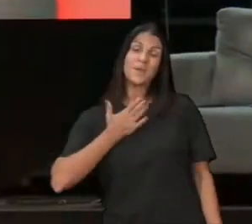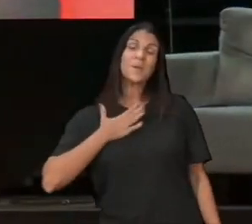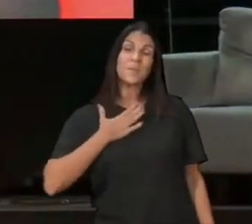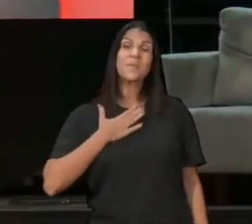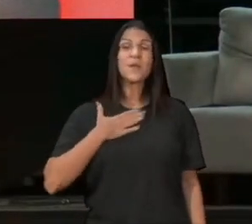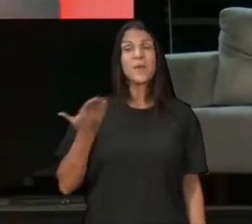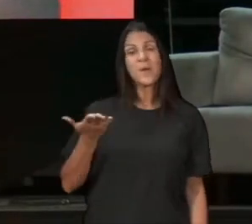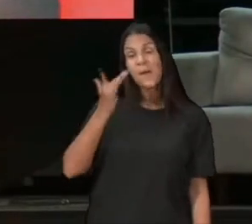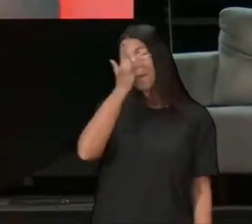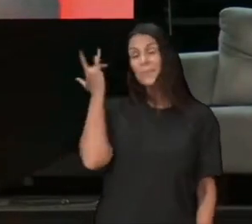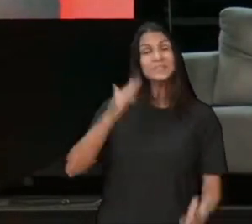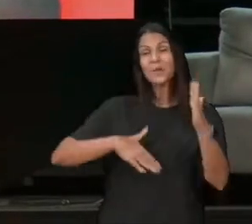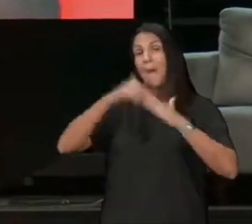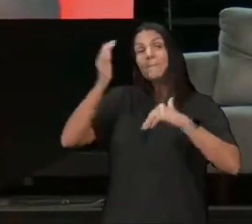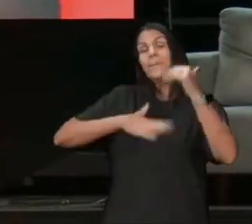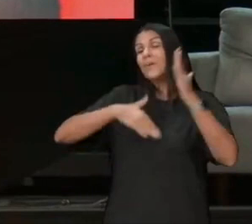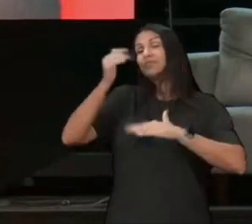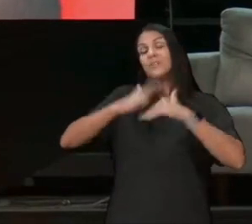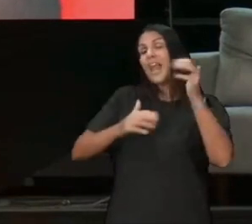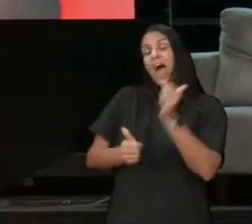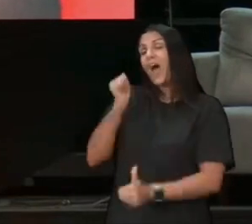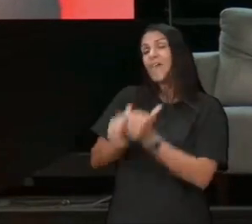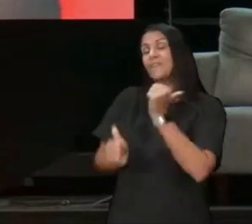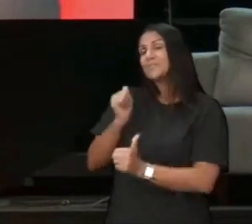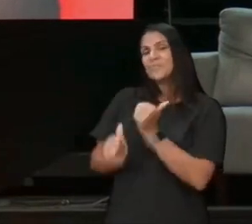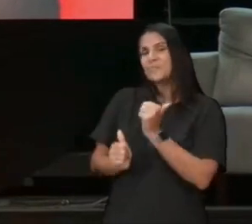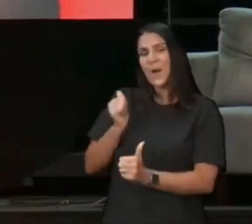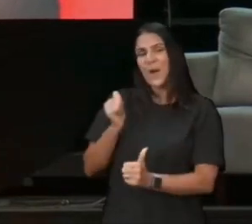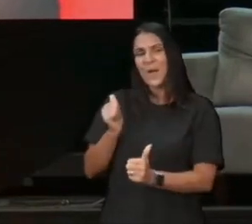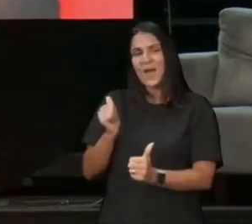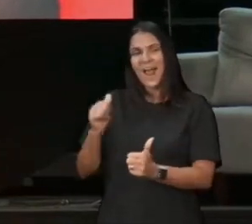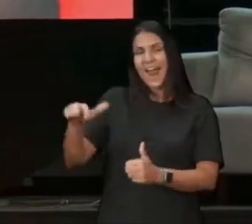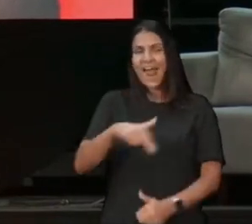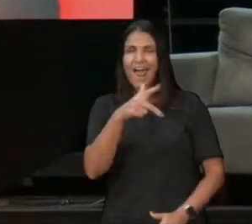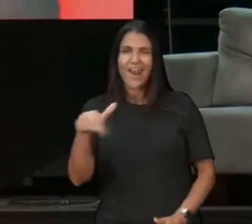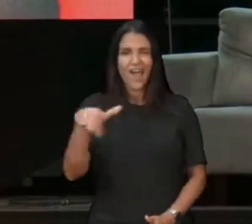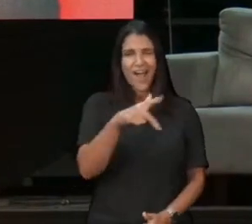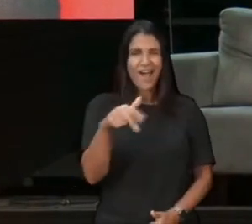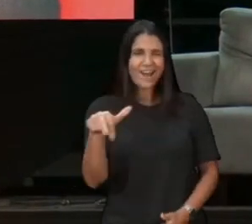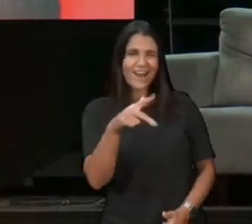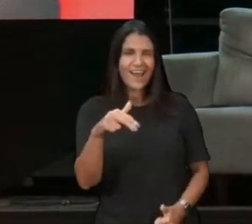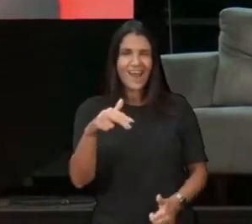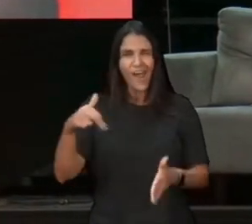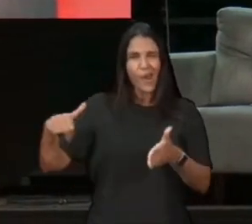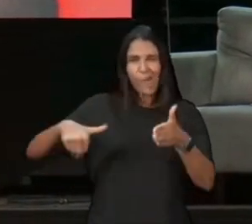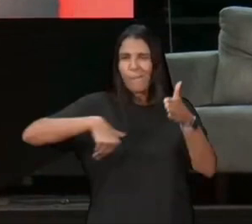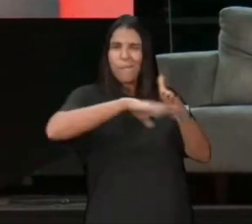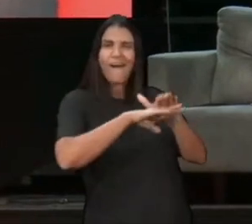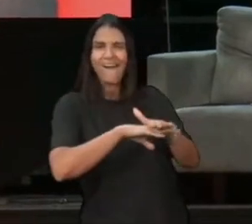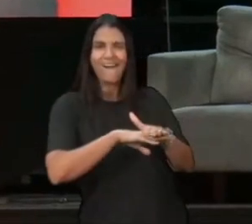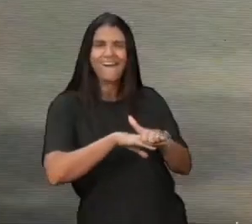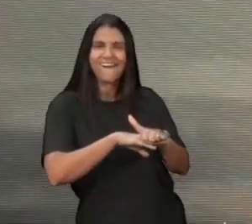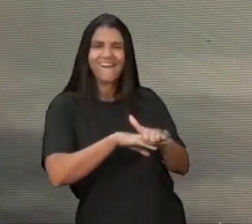e os caras vinham, papapá, rabiscava todo mundo, na hora deles fazerem o gol, em vez de fazer o gol, eu rolar para mim, eu só, puf, eu fui artilheiro,